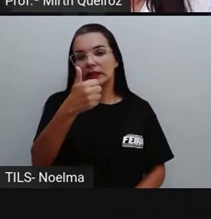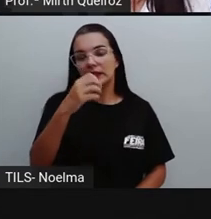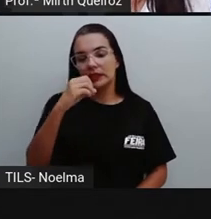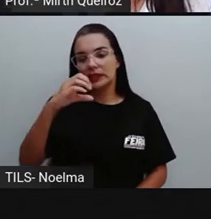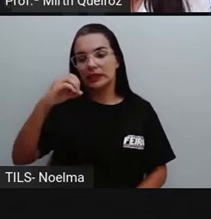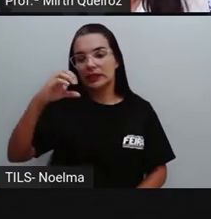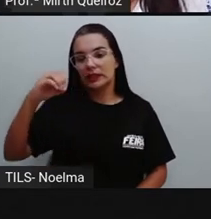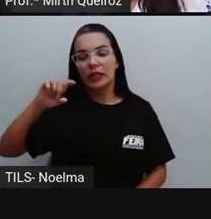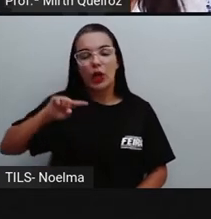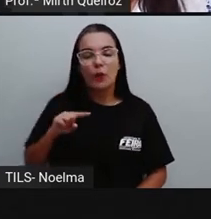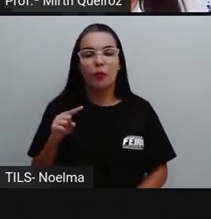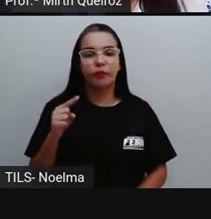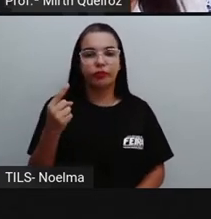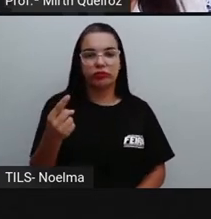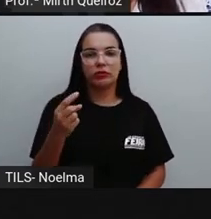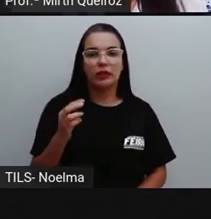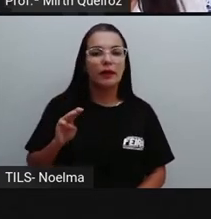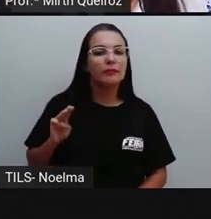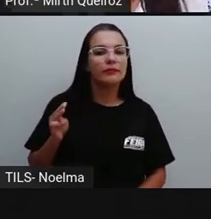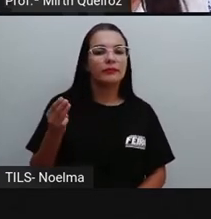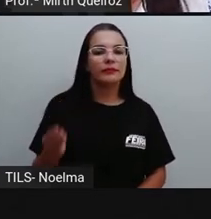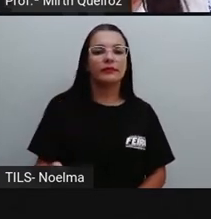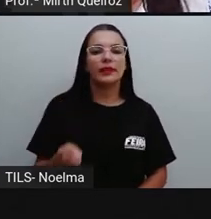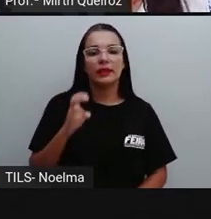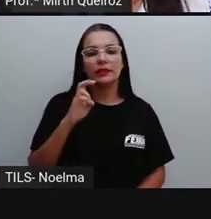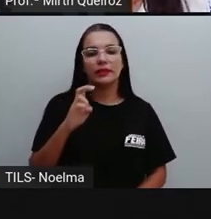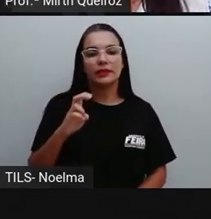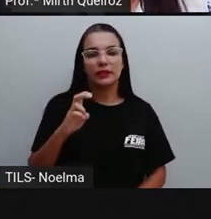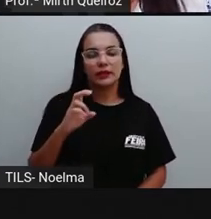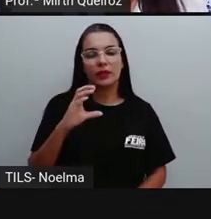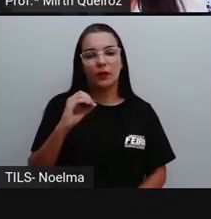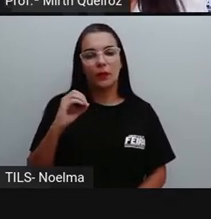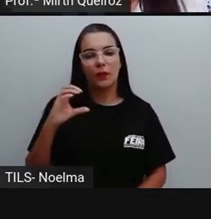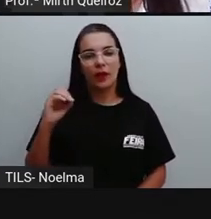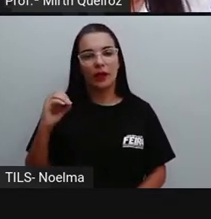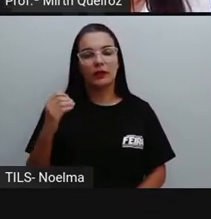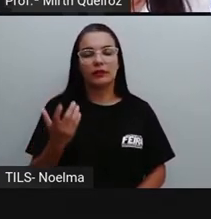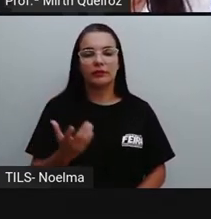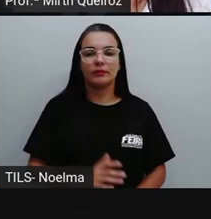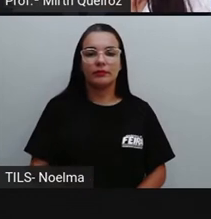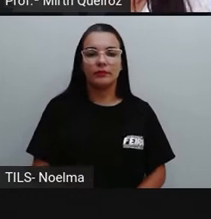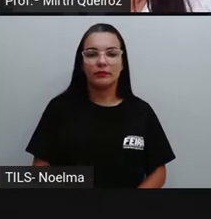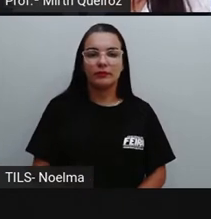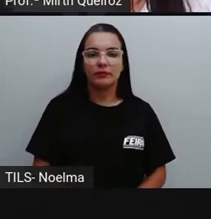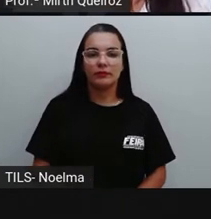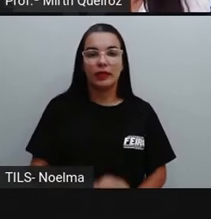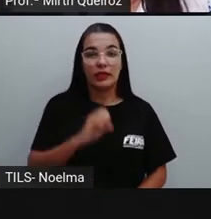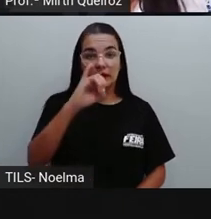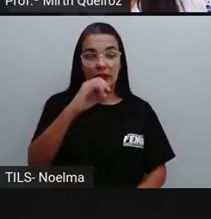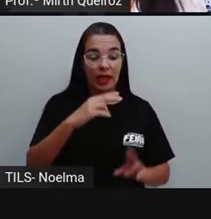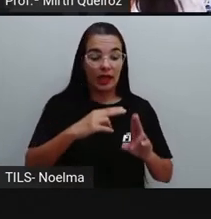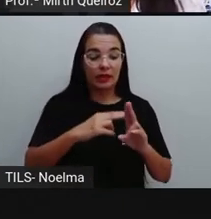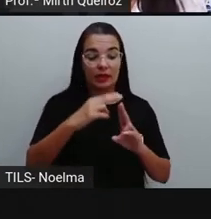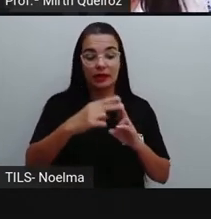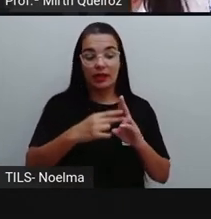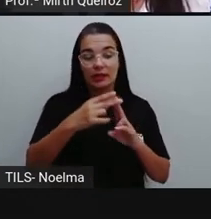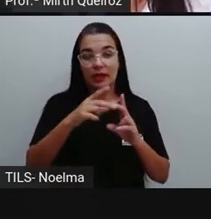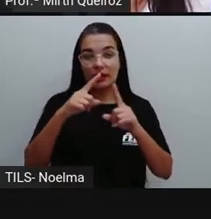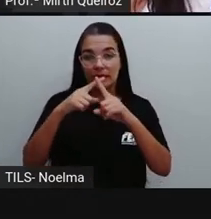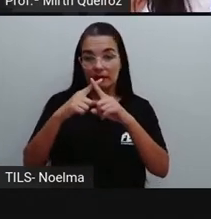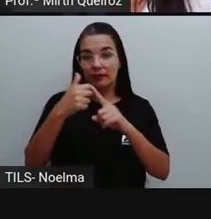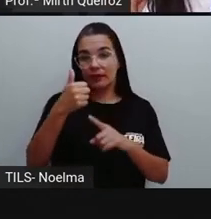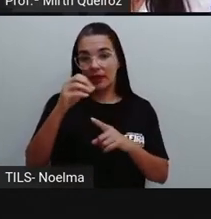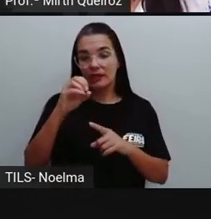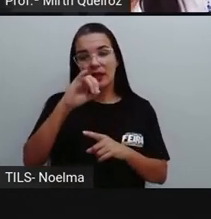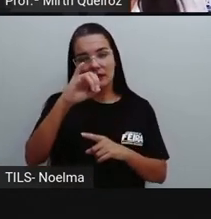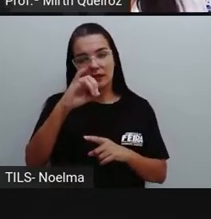E o 5, a dezena de milhão, que vai representar aí 50 milhões. Porque se é dezena, é vezes 10. Se é